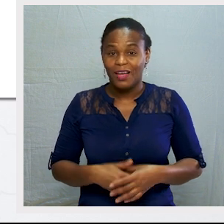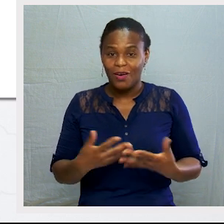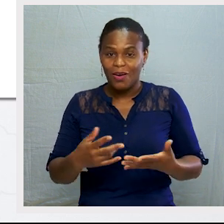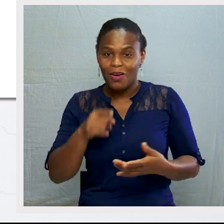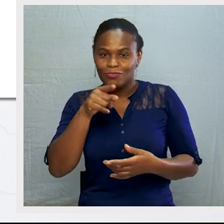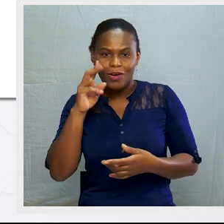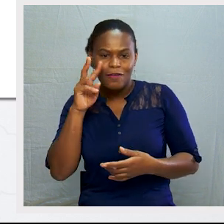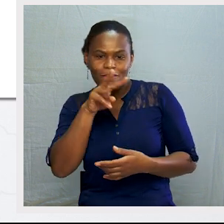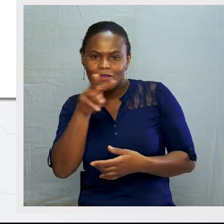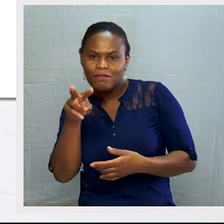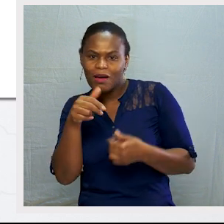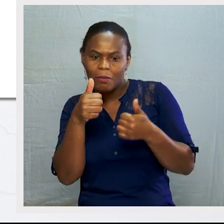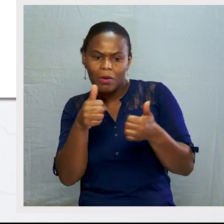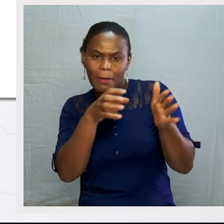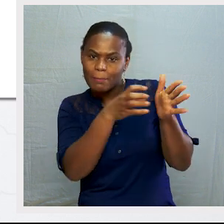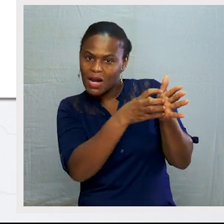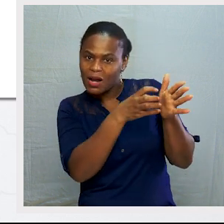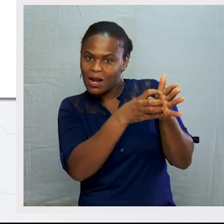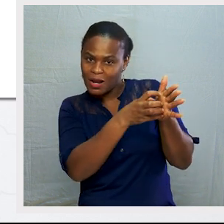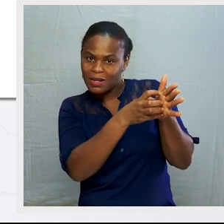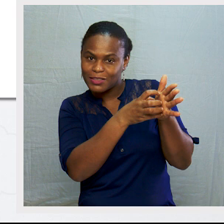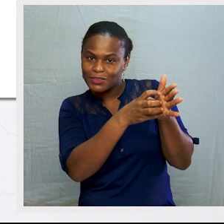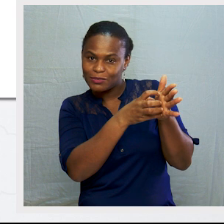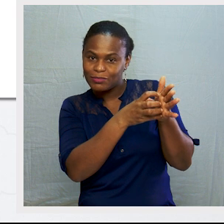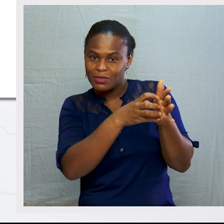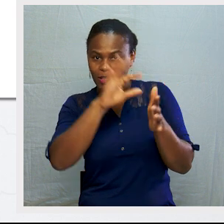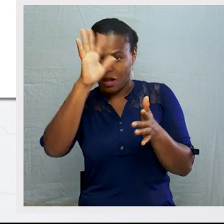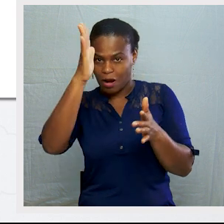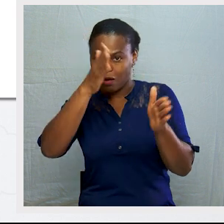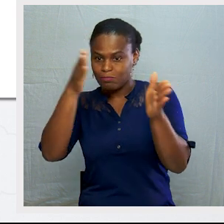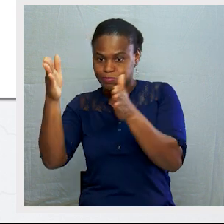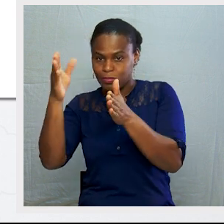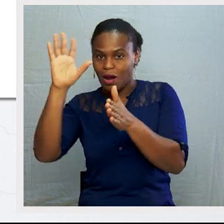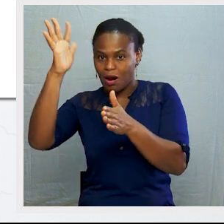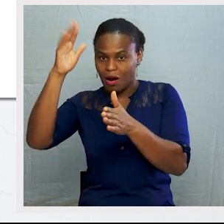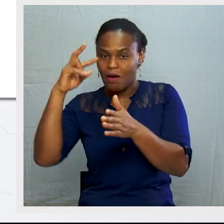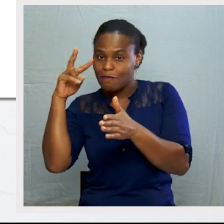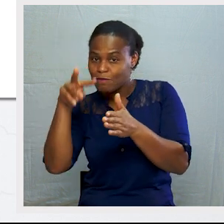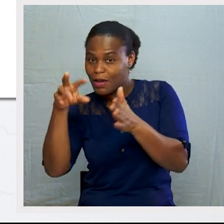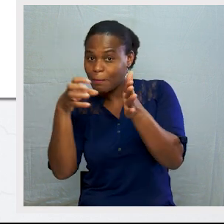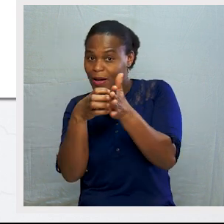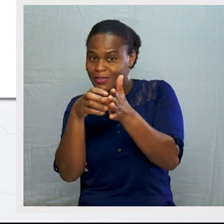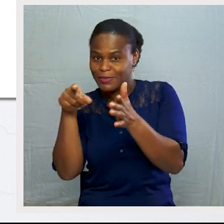Observem bem a gravura que temos ali do lado direito. Prestem bem atenção.